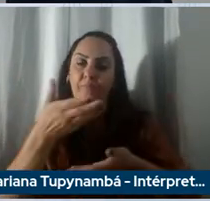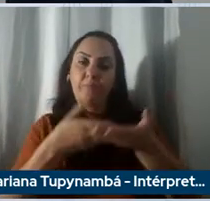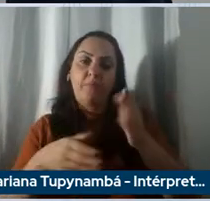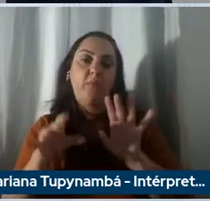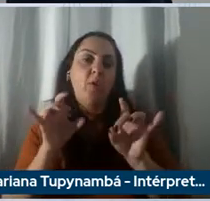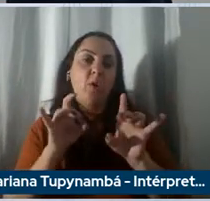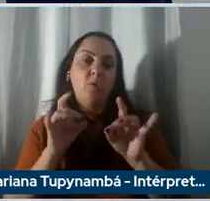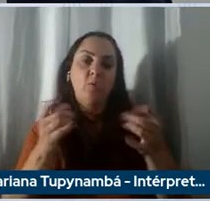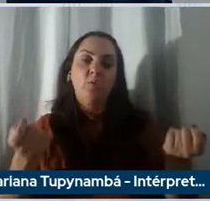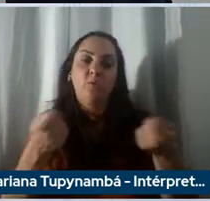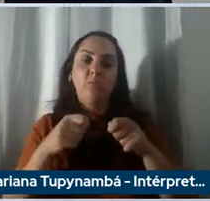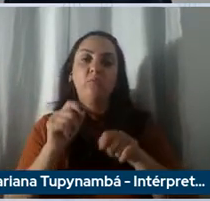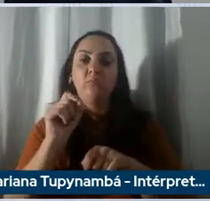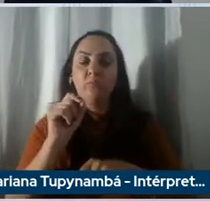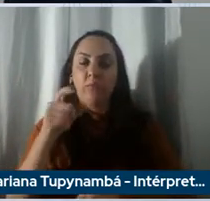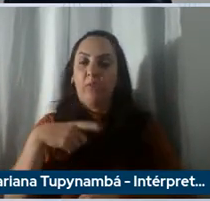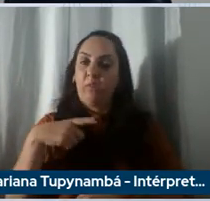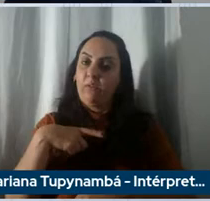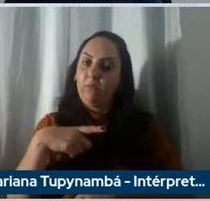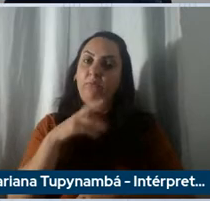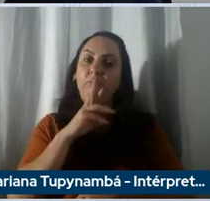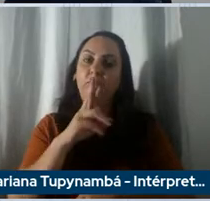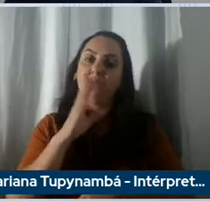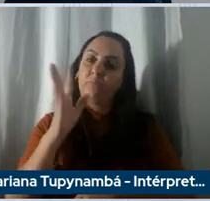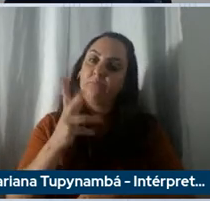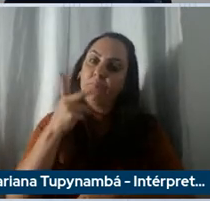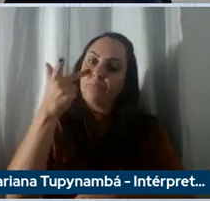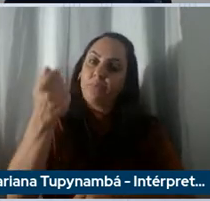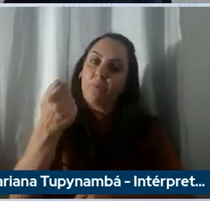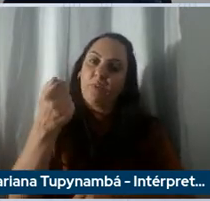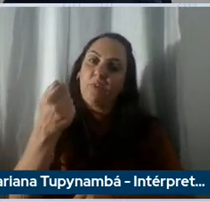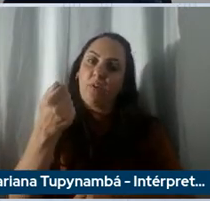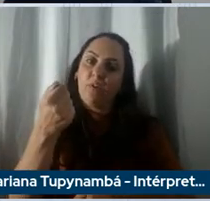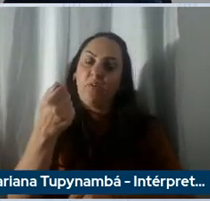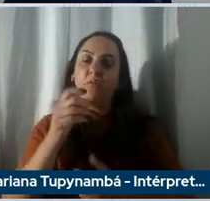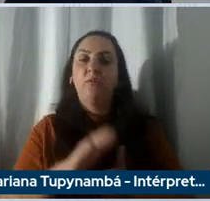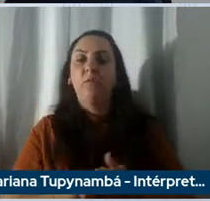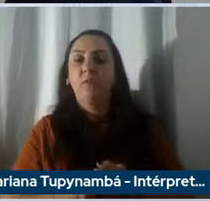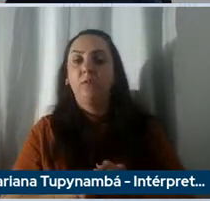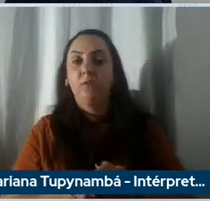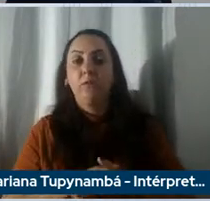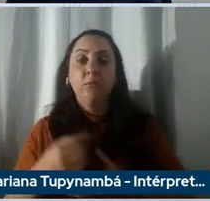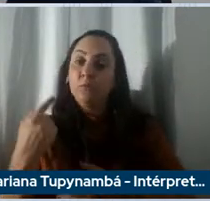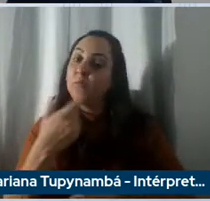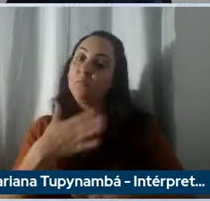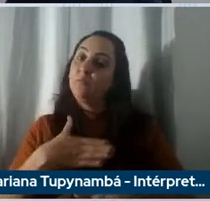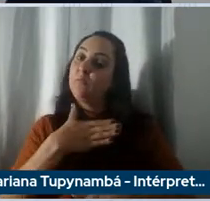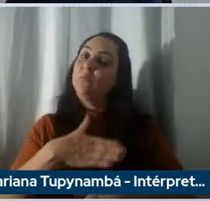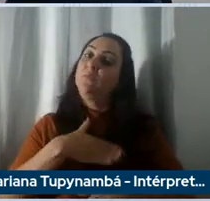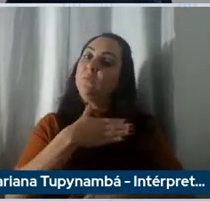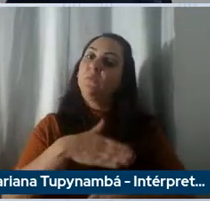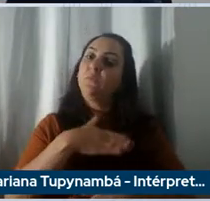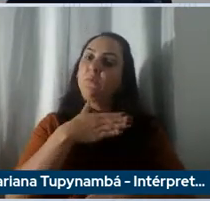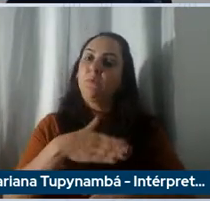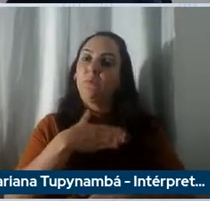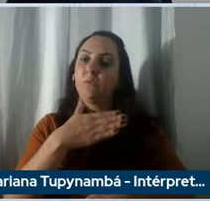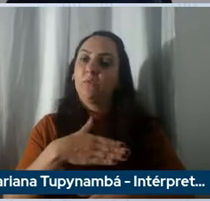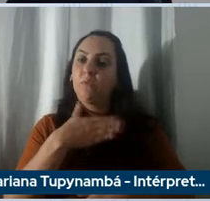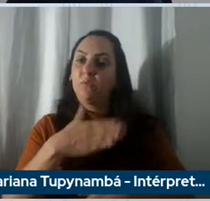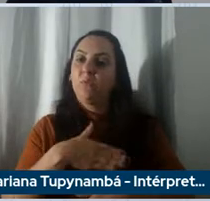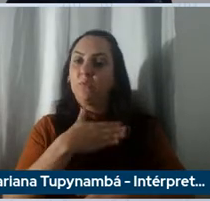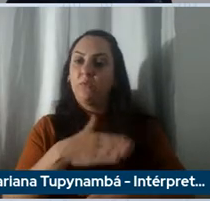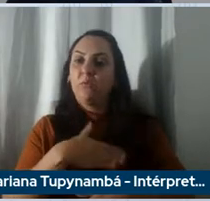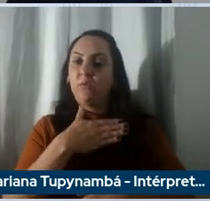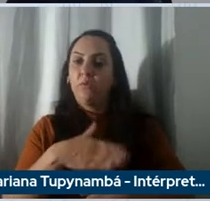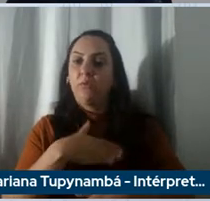resultados que em caso contrário não seriam gerados então estamos muito satisfeitos com nosso primeiro e